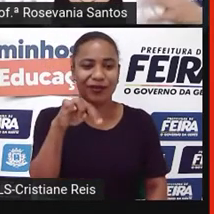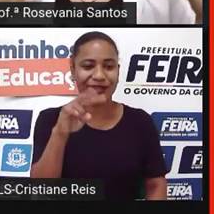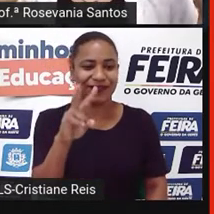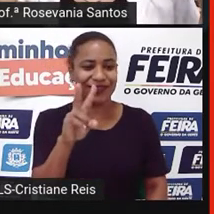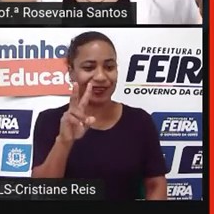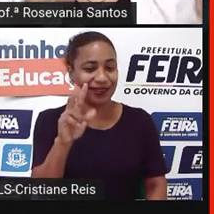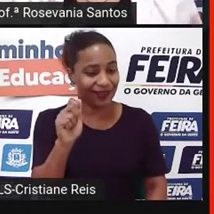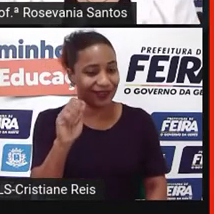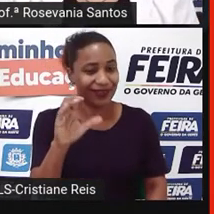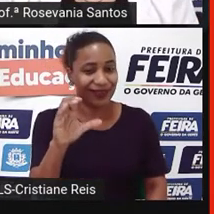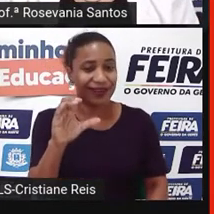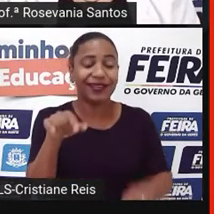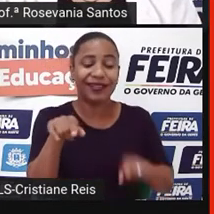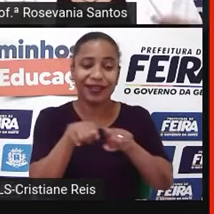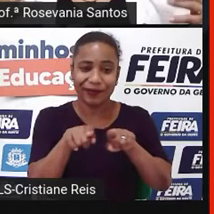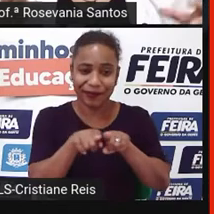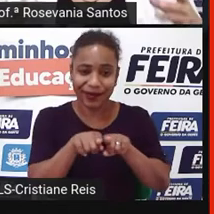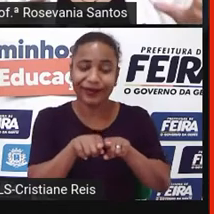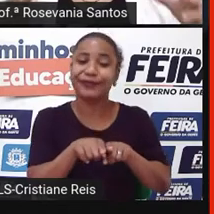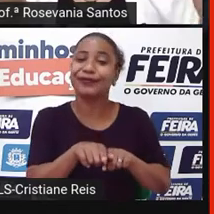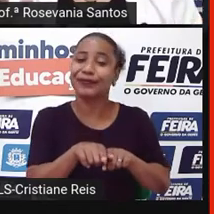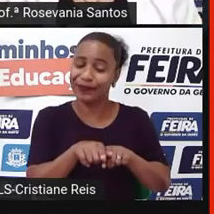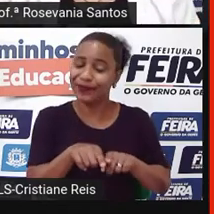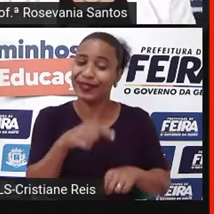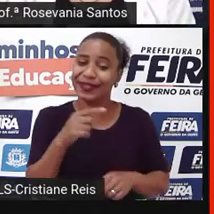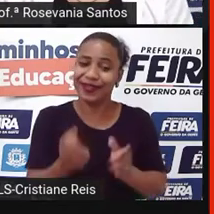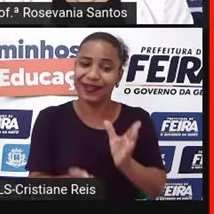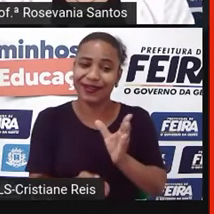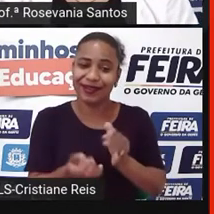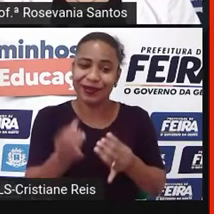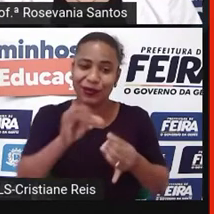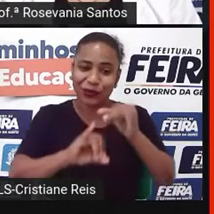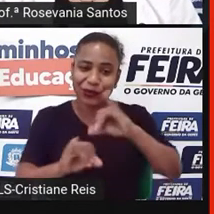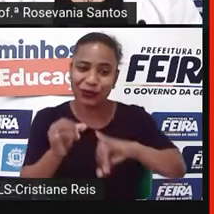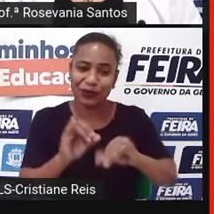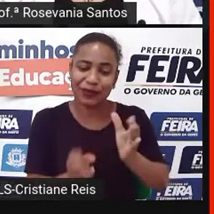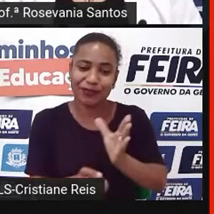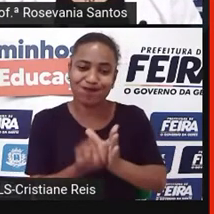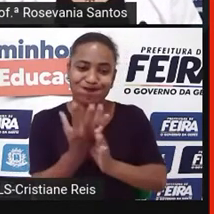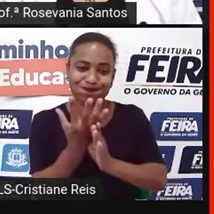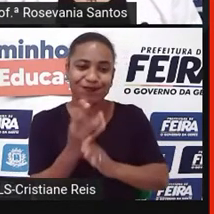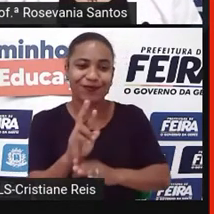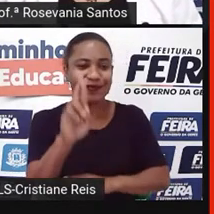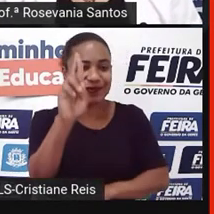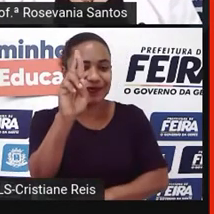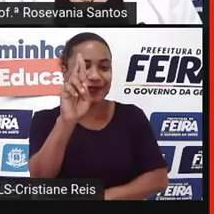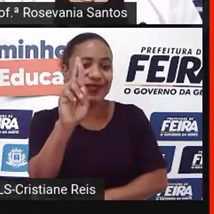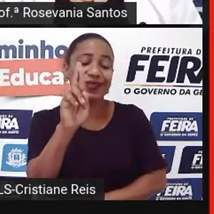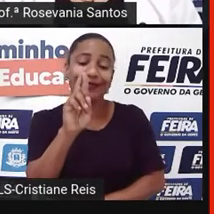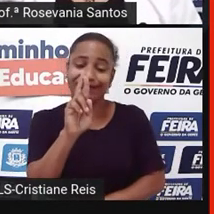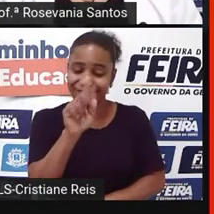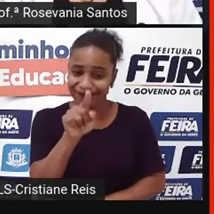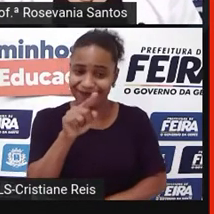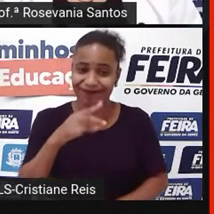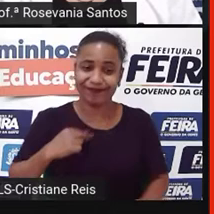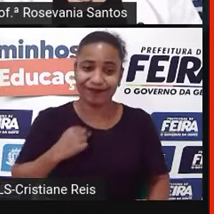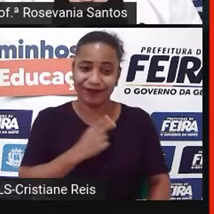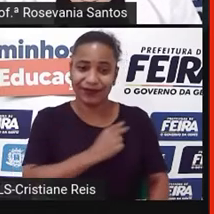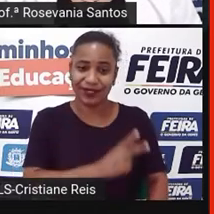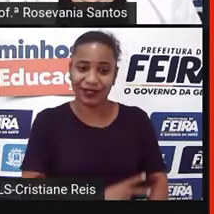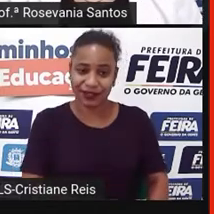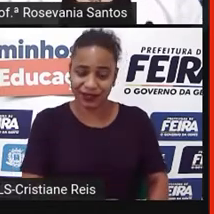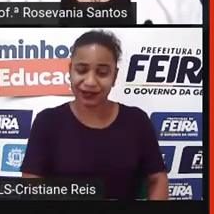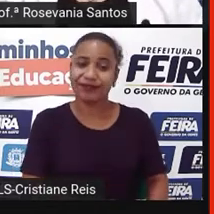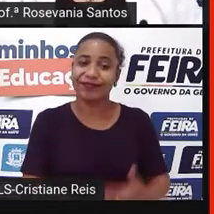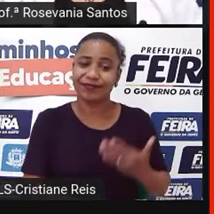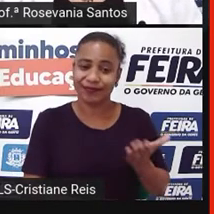vacina cuja a sua matriz, ela é uma matriz chinesa. Então tem acusação de espionagem, isso aqui eu falei por parte